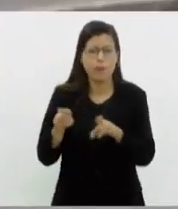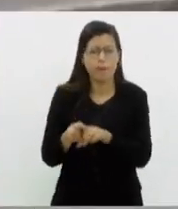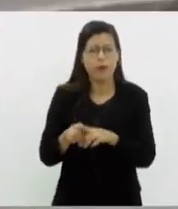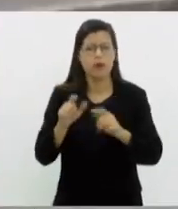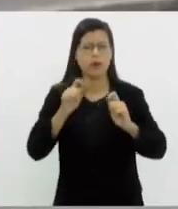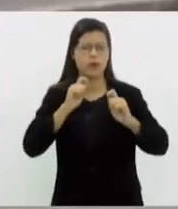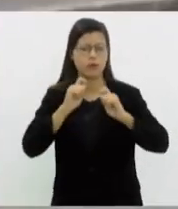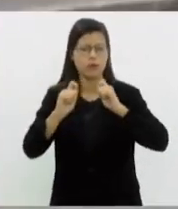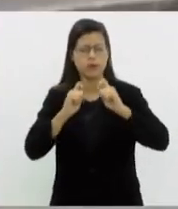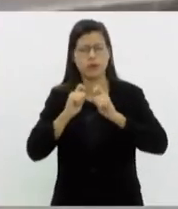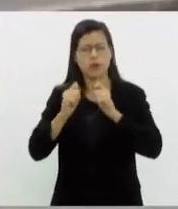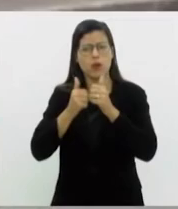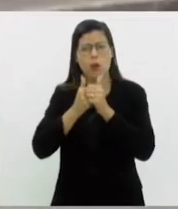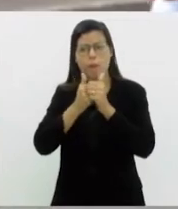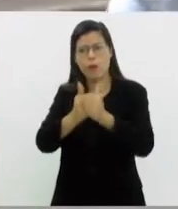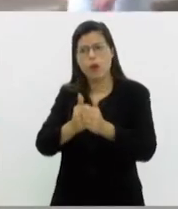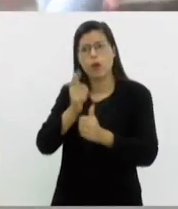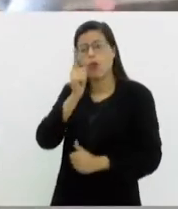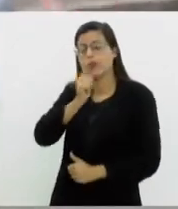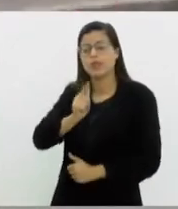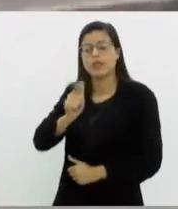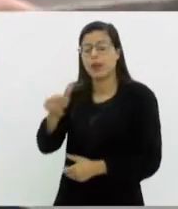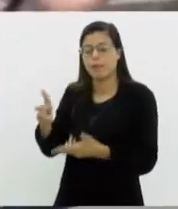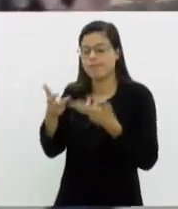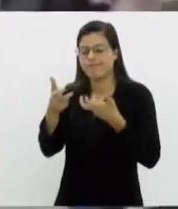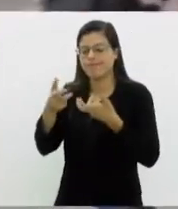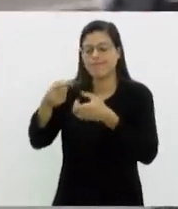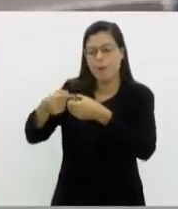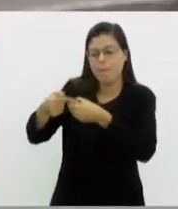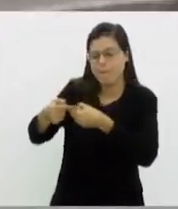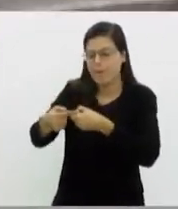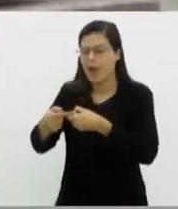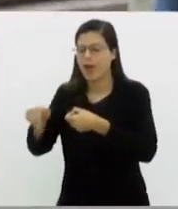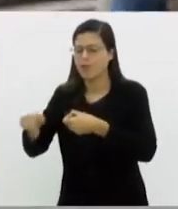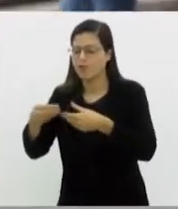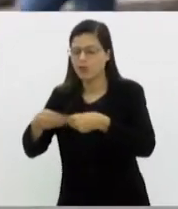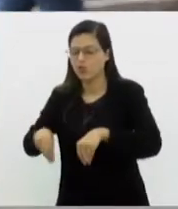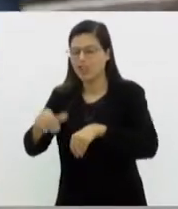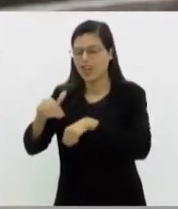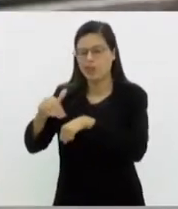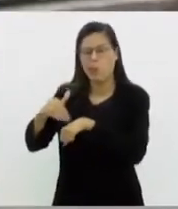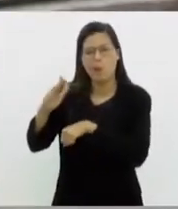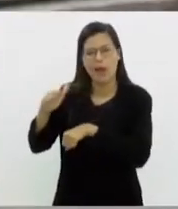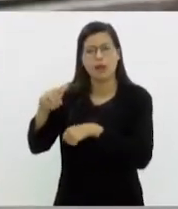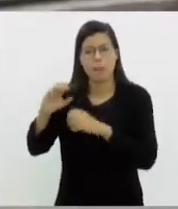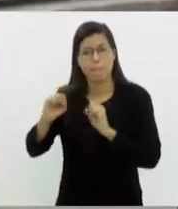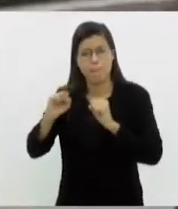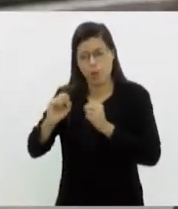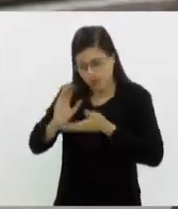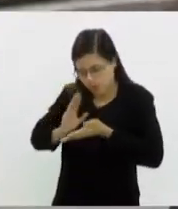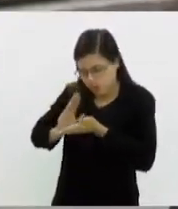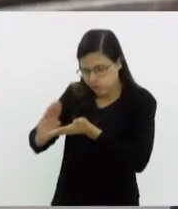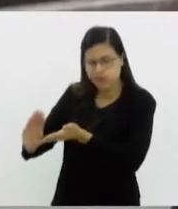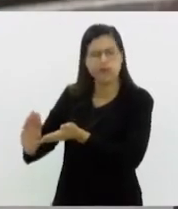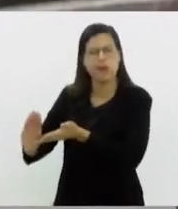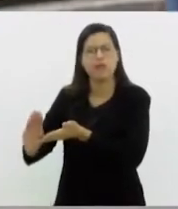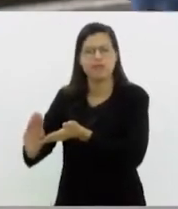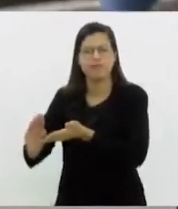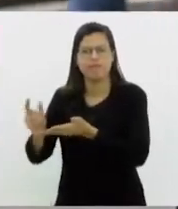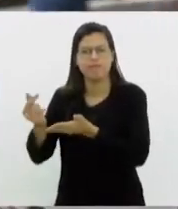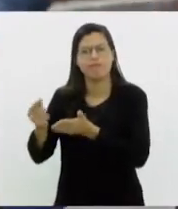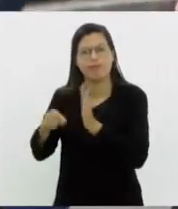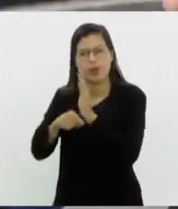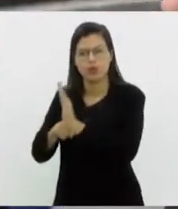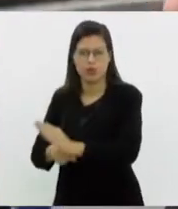que você acompanha, se você consegue identificar municípios que estão passando por dificuldade muito grande, você pode selecionar eles lá e direcionar o seu dinheiro para ajudá-los.